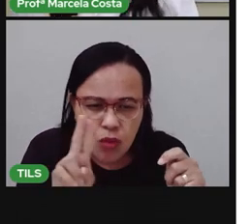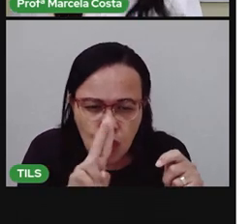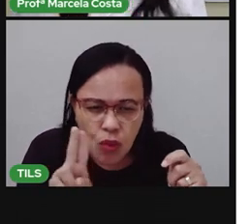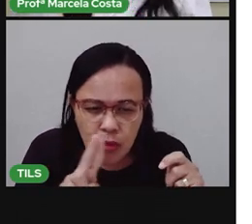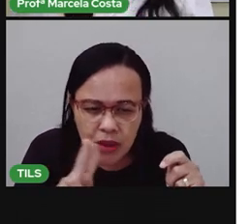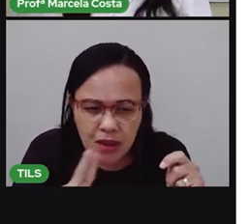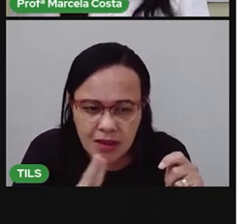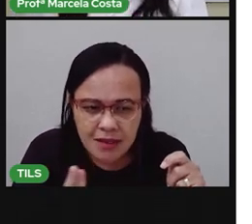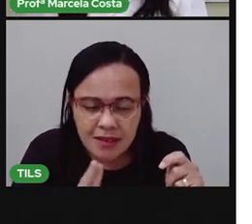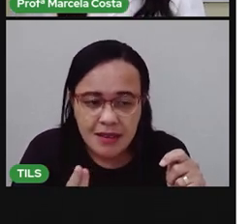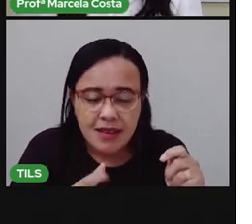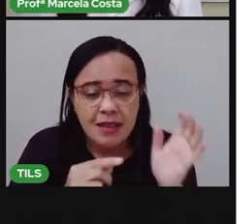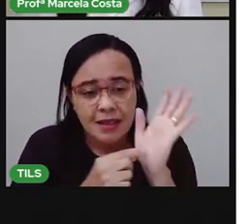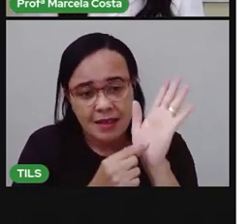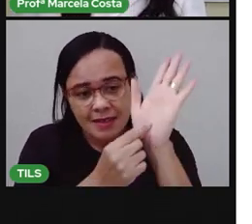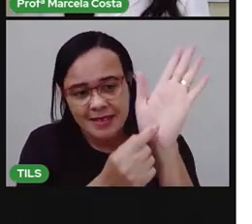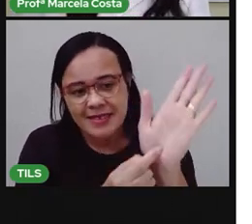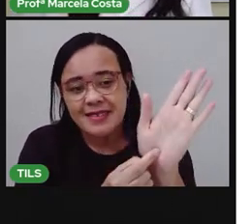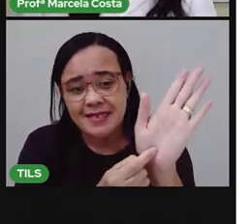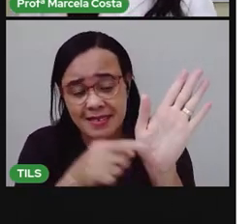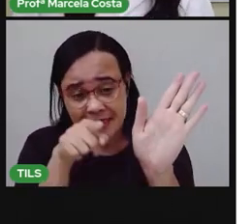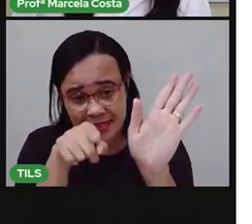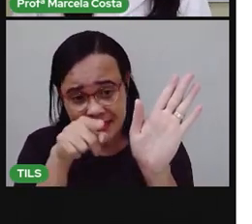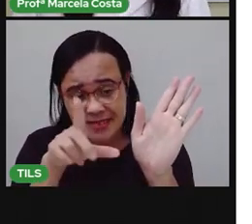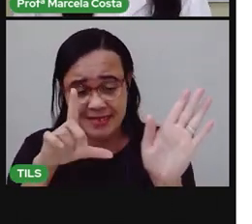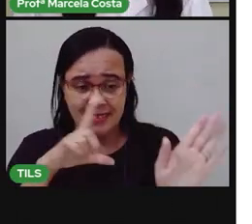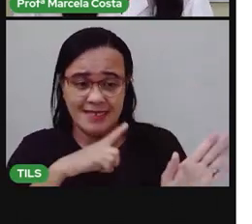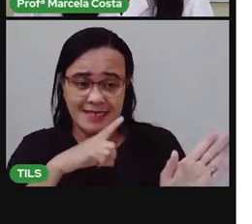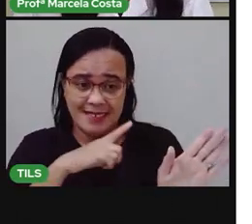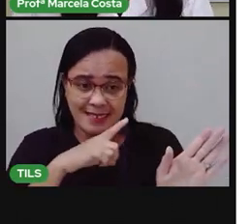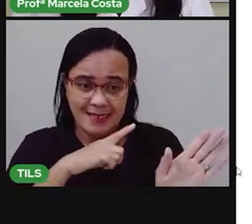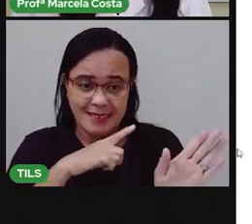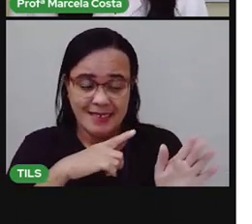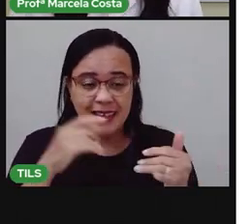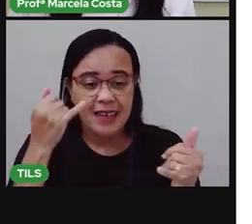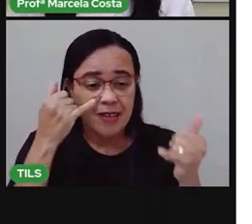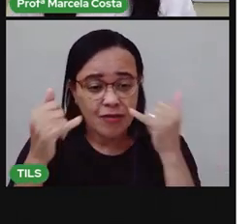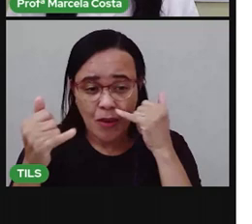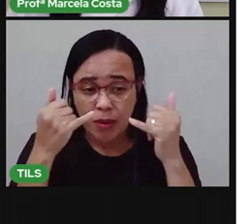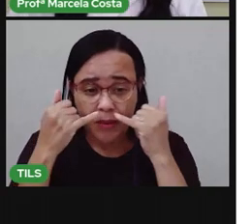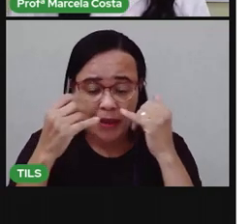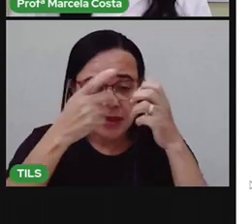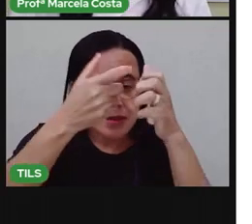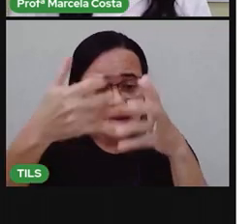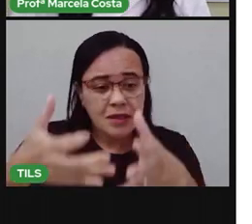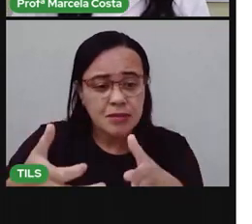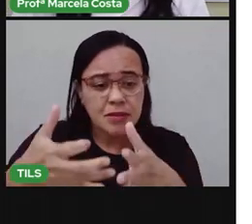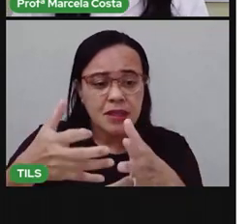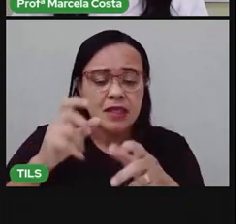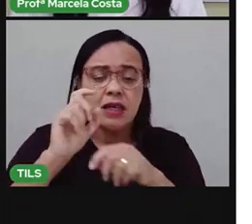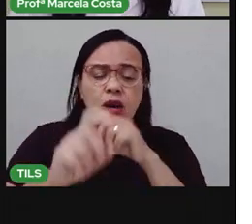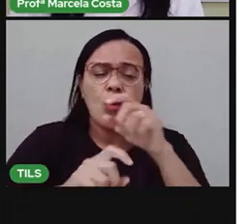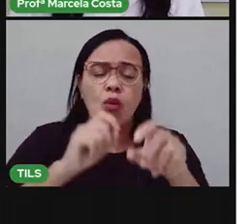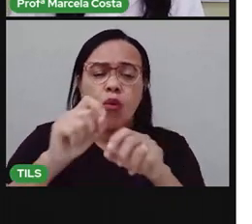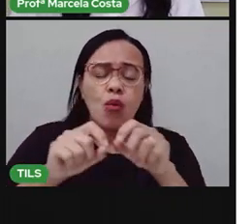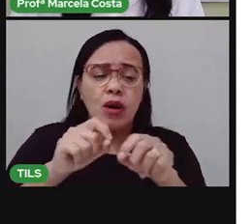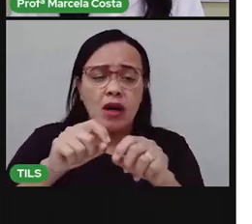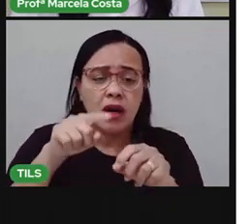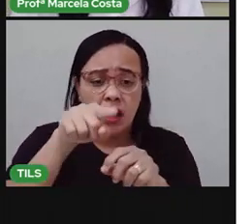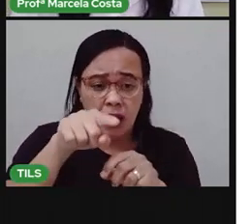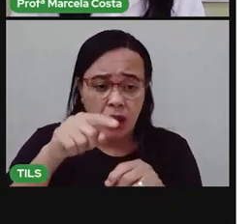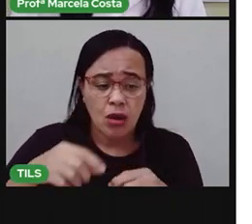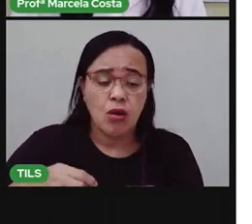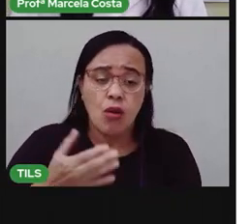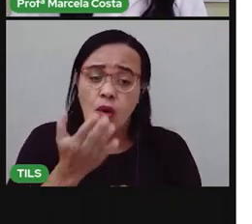apresentação também, estou mostrando para vocês. Essas informações nutricionais dizem para a gente quantas calorias tem aquele